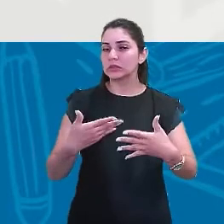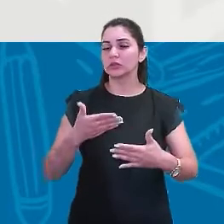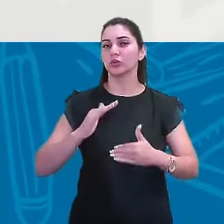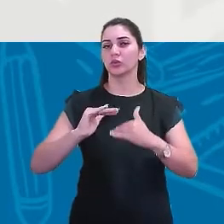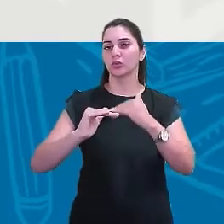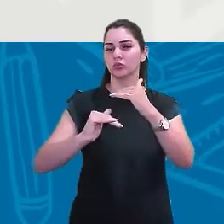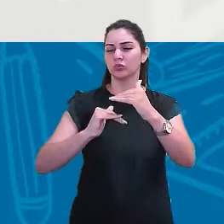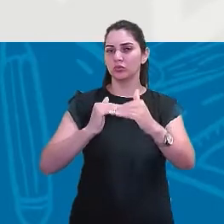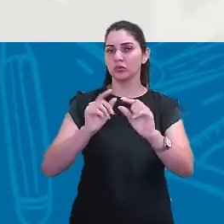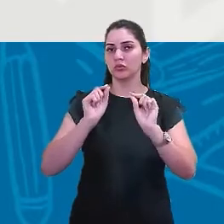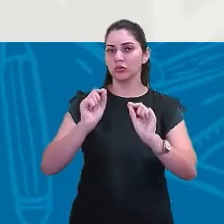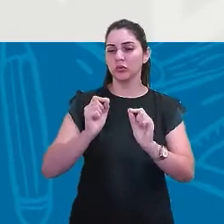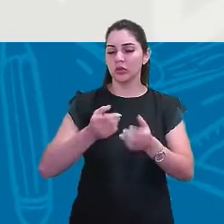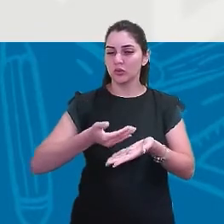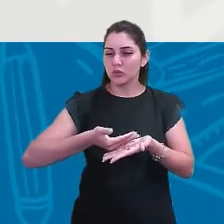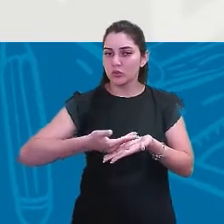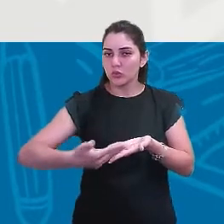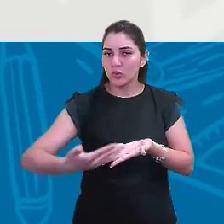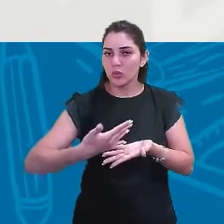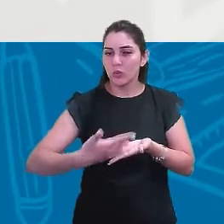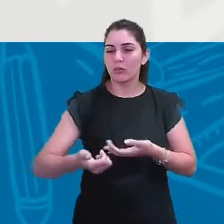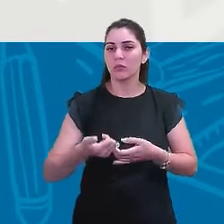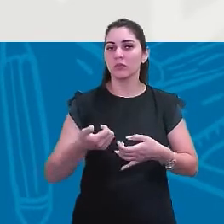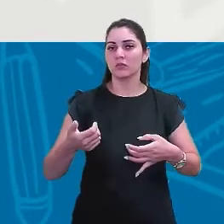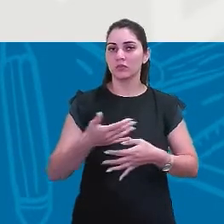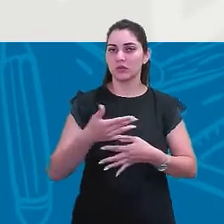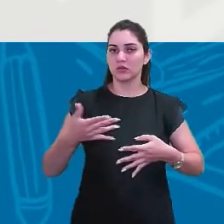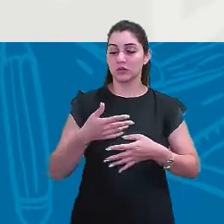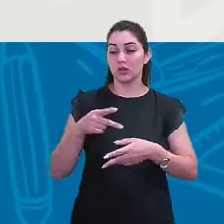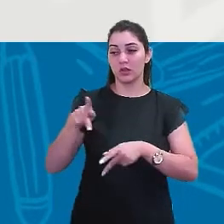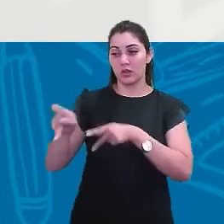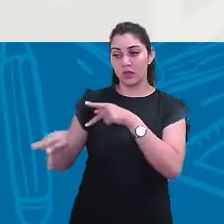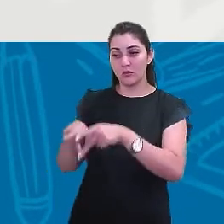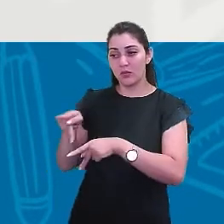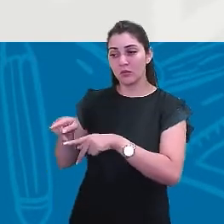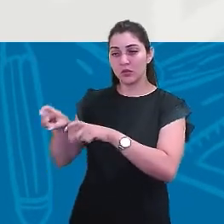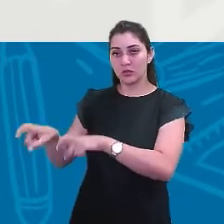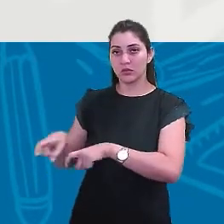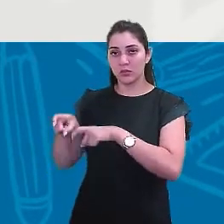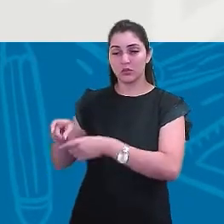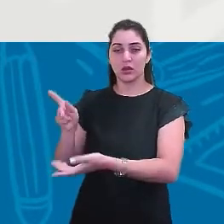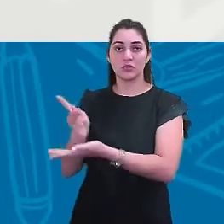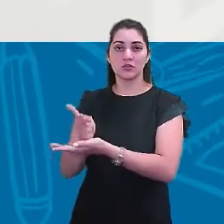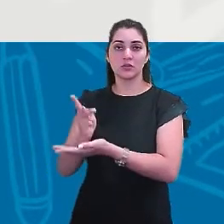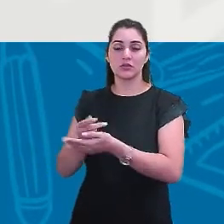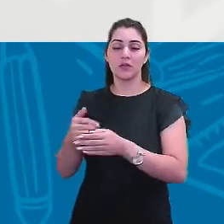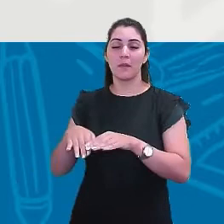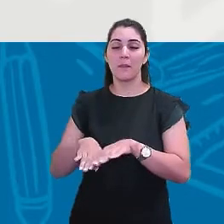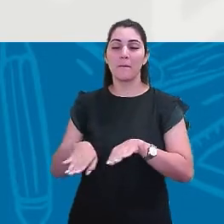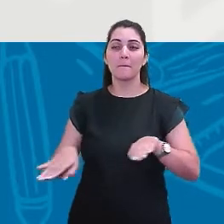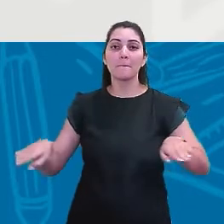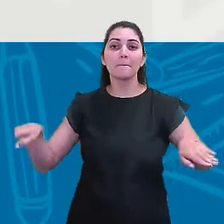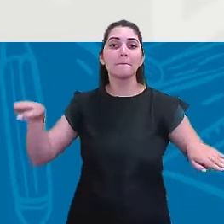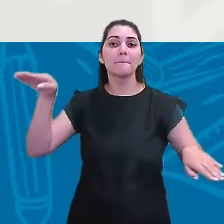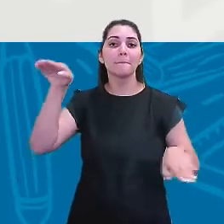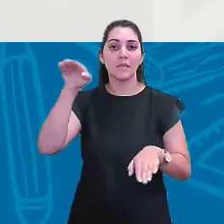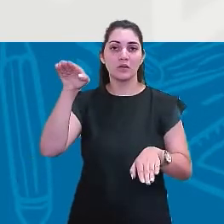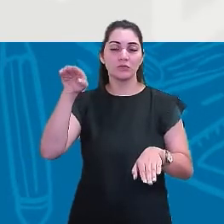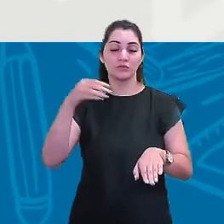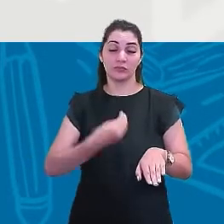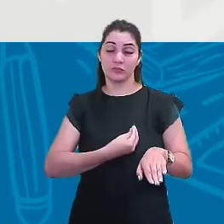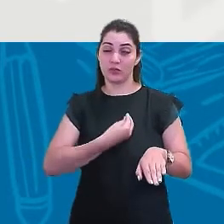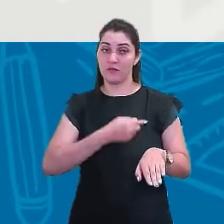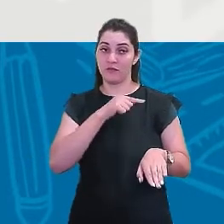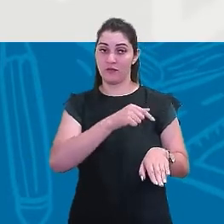o início dos tempos das cidades, a população rural sempre foi maior do que a população urbana que vivia nas cidades.